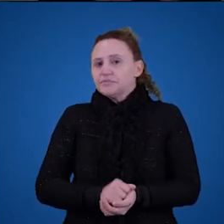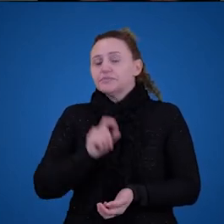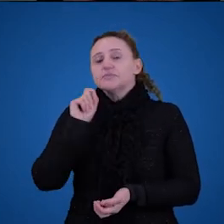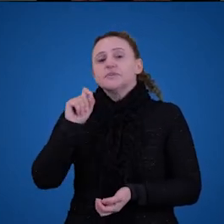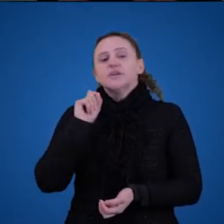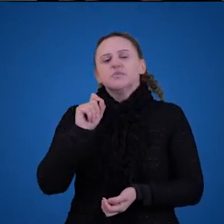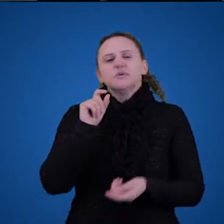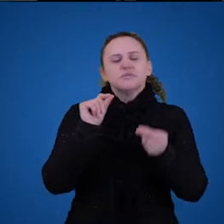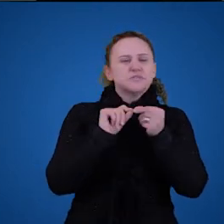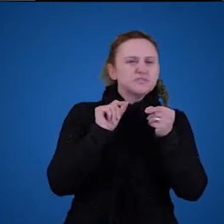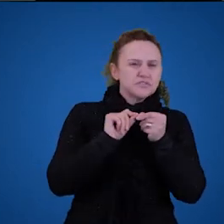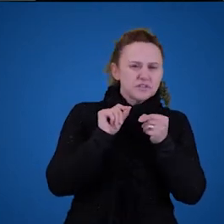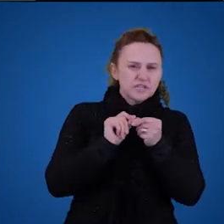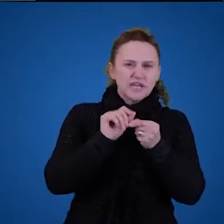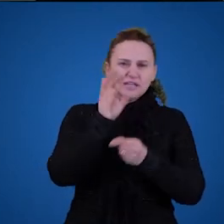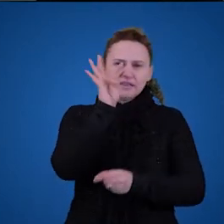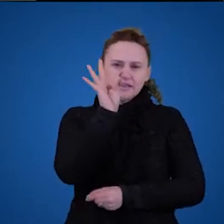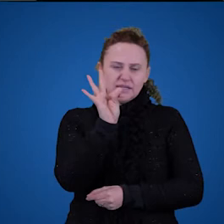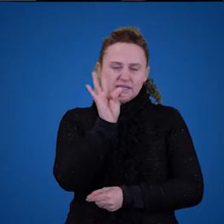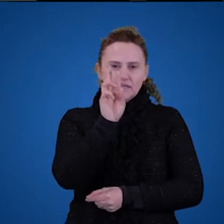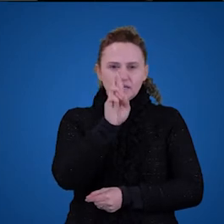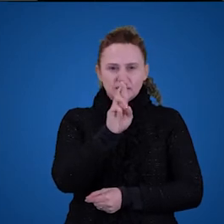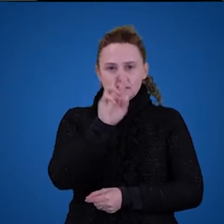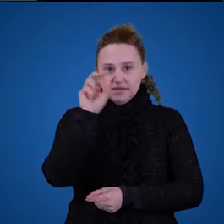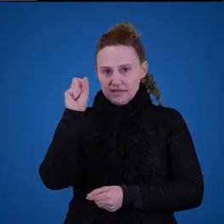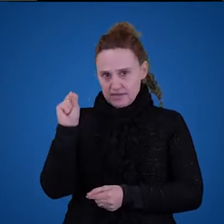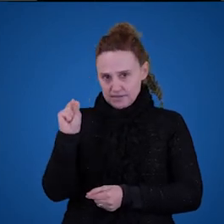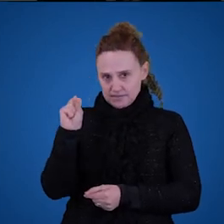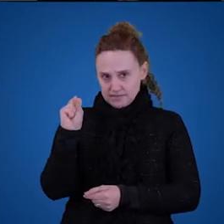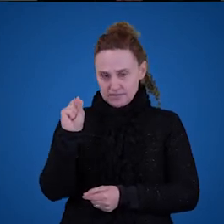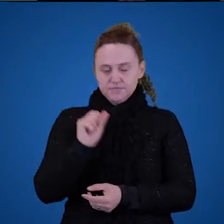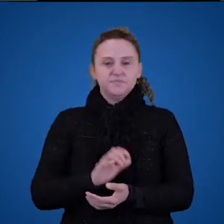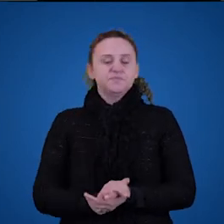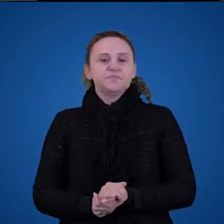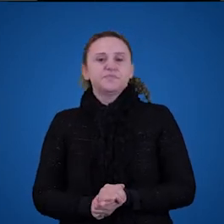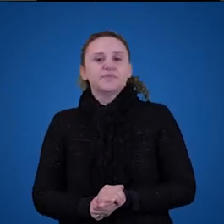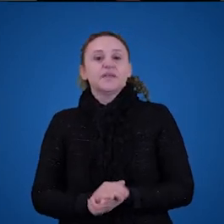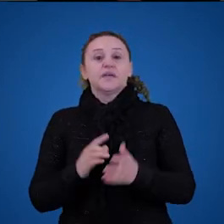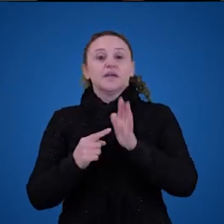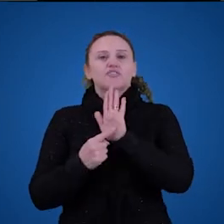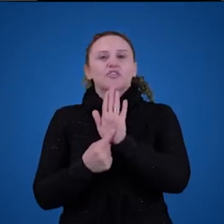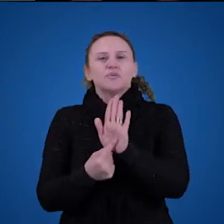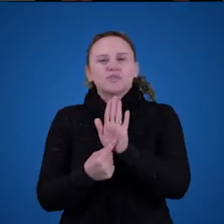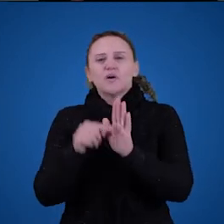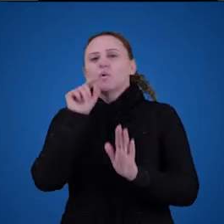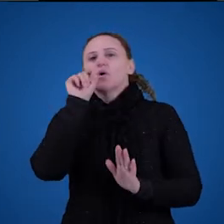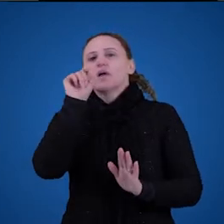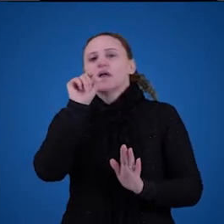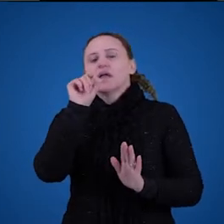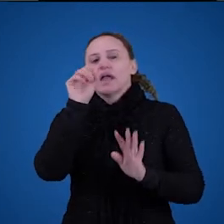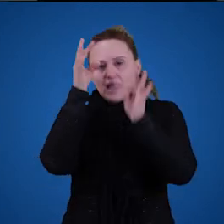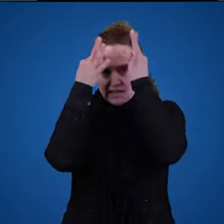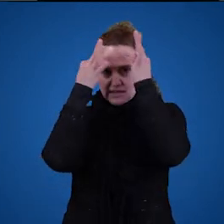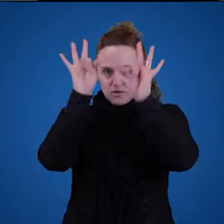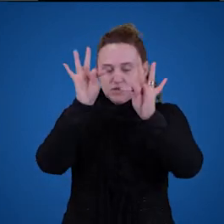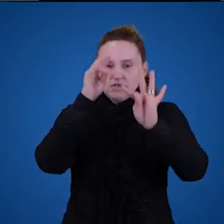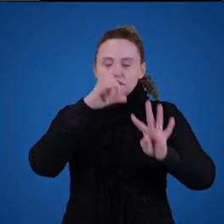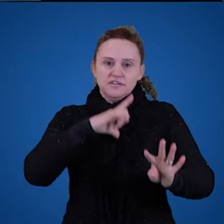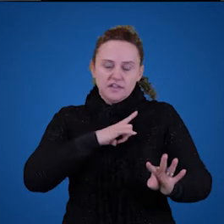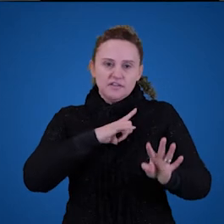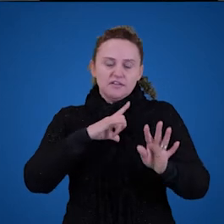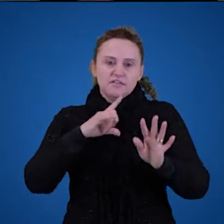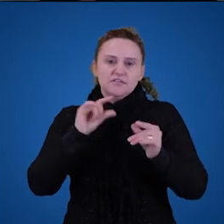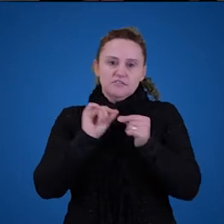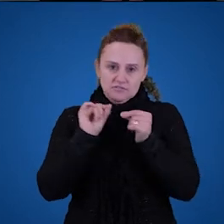Depois eu vou formular a TRS claramente para vocês. Na verdade eu vou mostrar o que a teoria realmente defende.